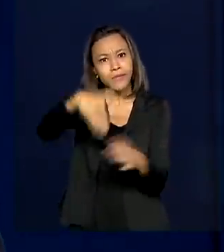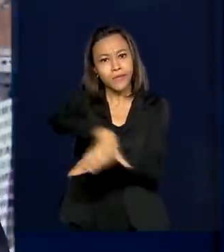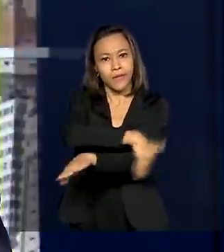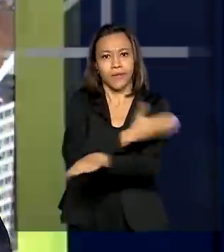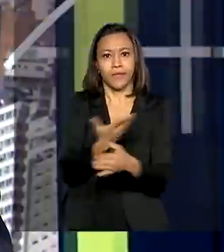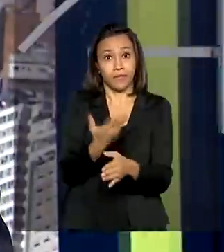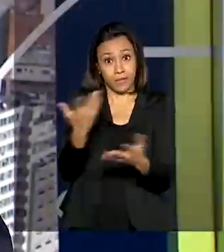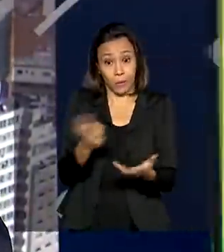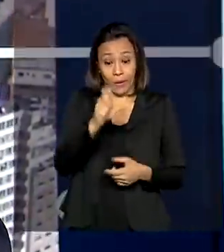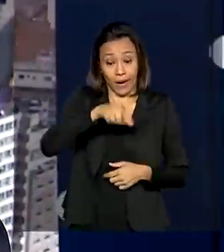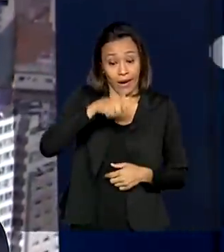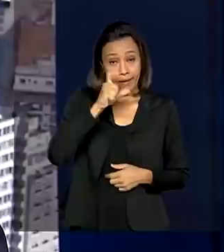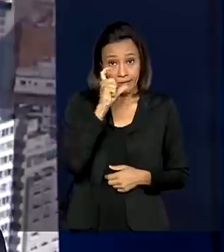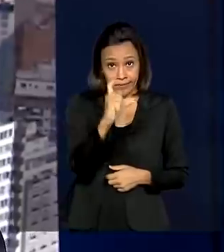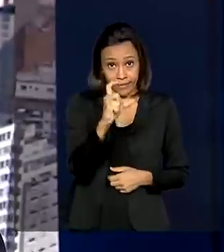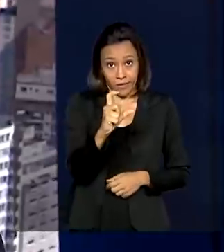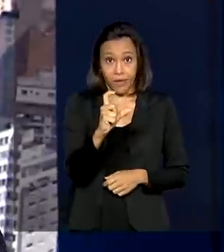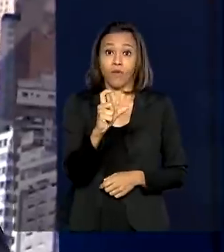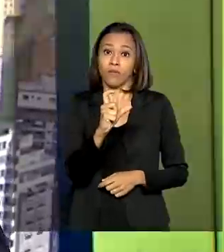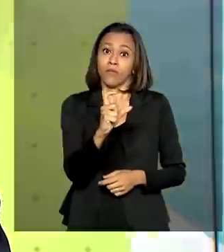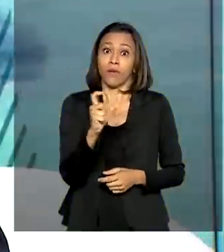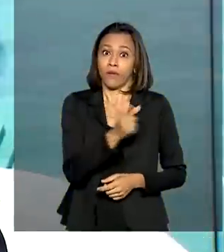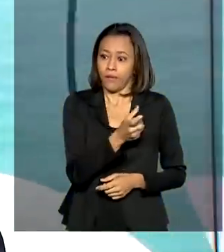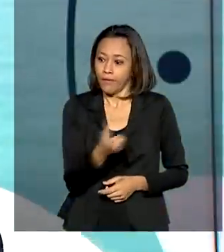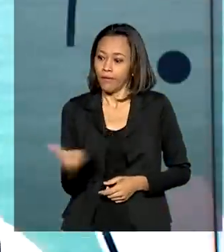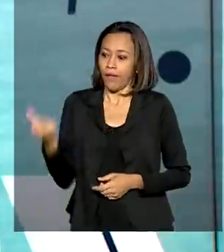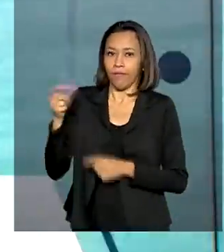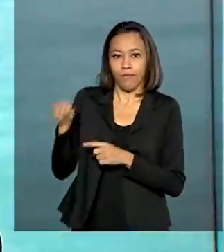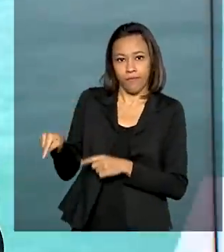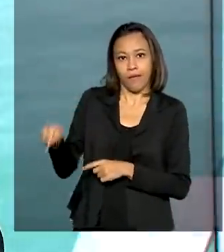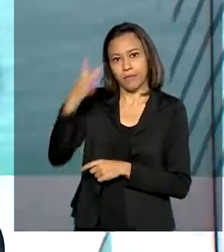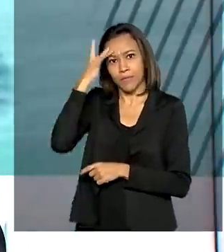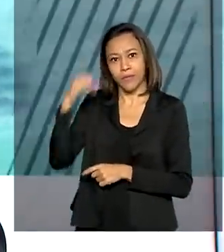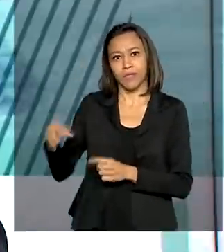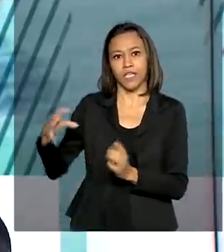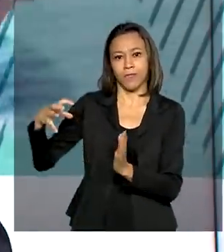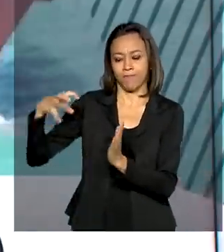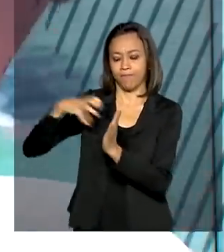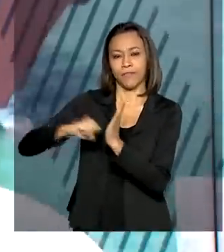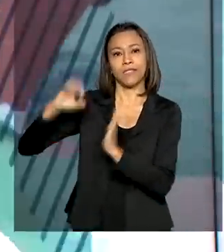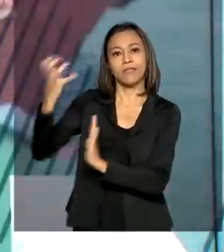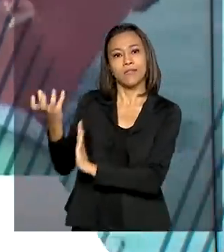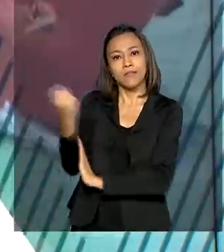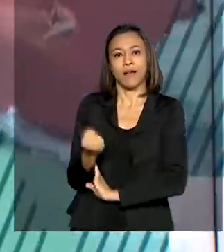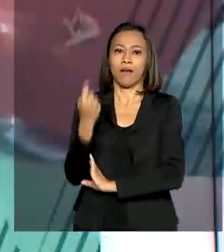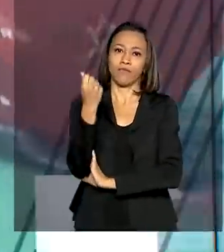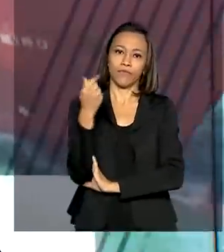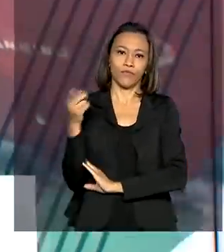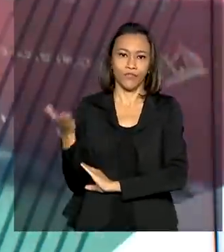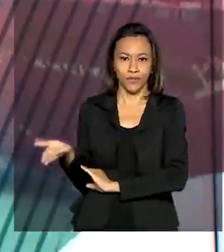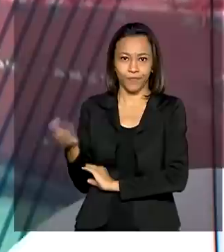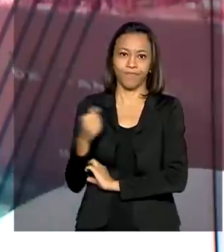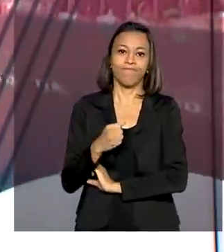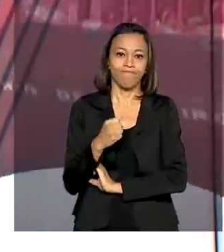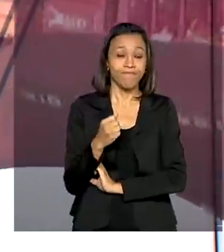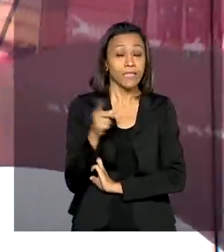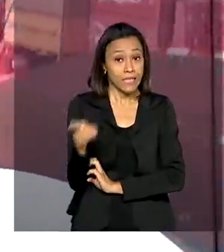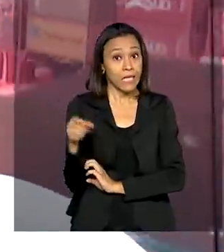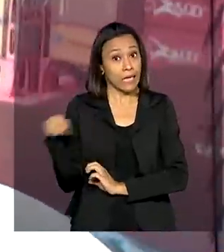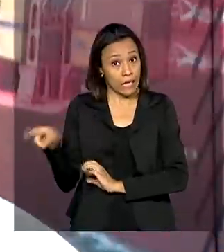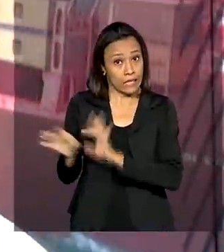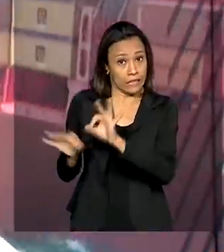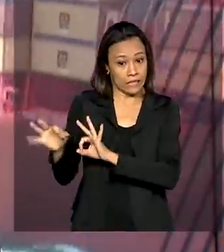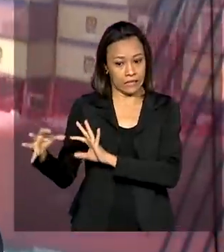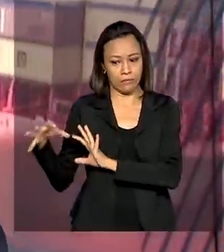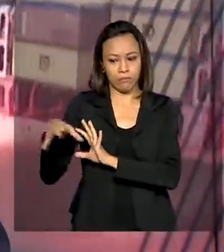cidadão dos beneficiários chegava até os criminosos que cadastravam a senha e sacavam os benefícios. A estimativa é de que eles tenham